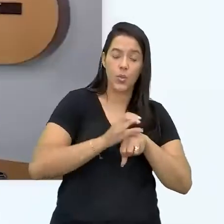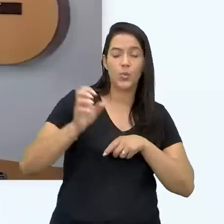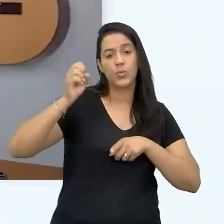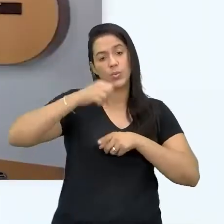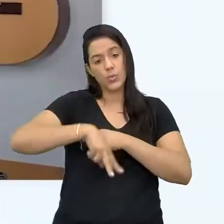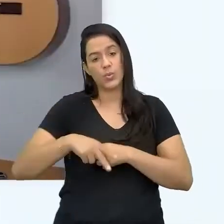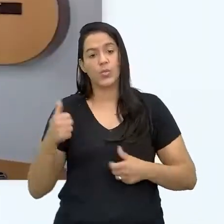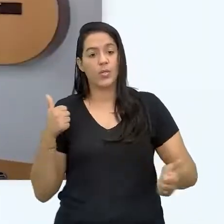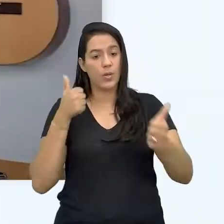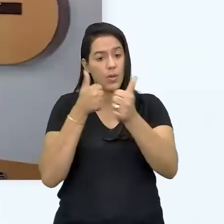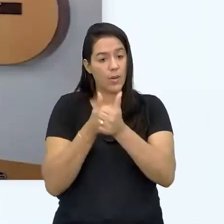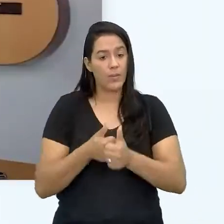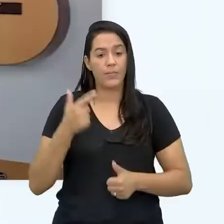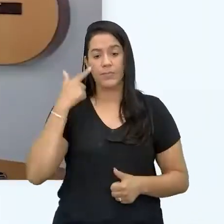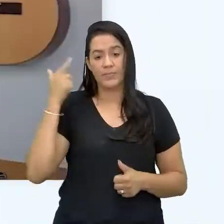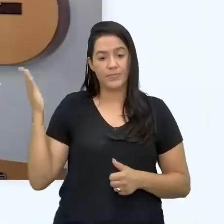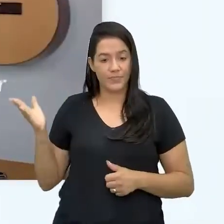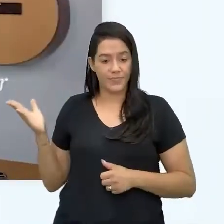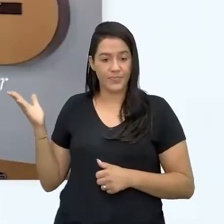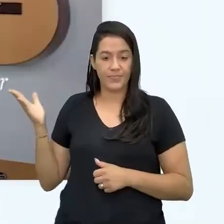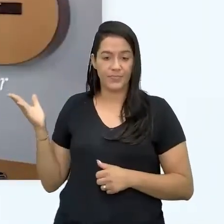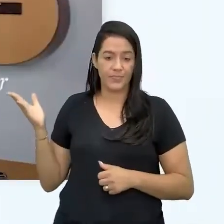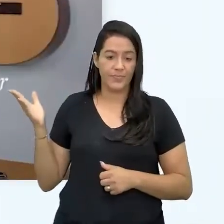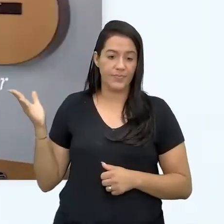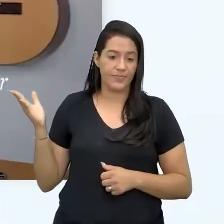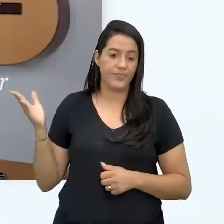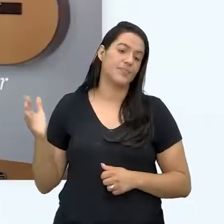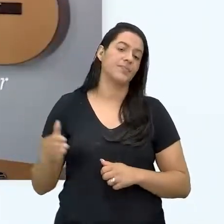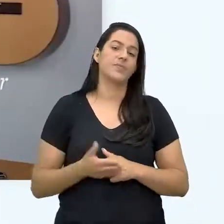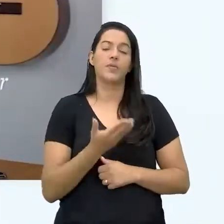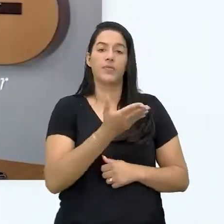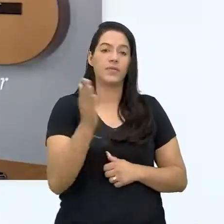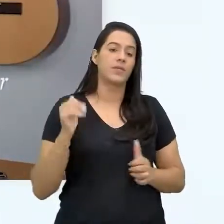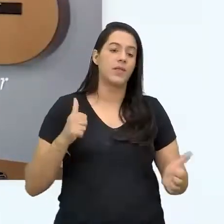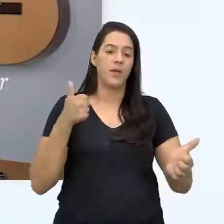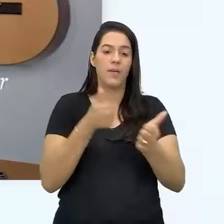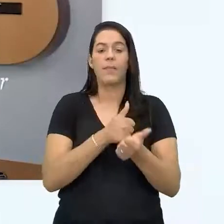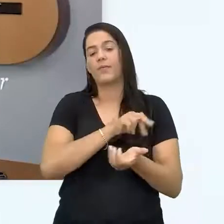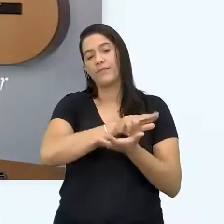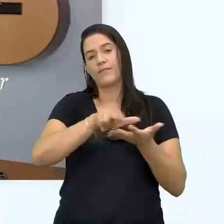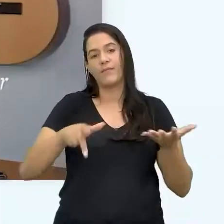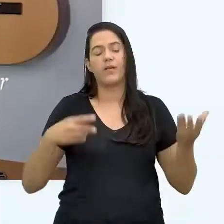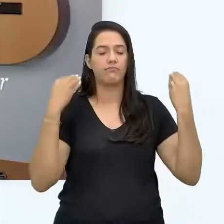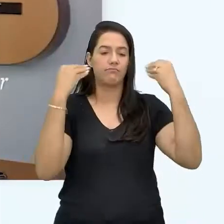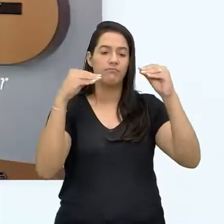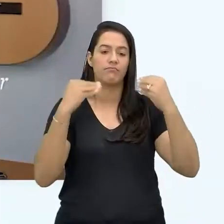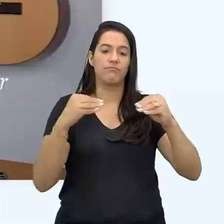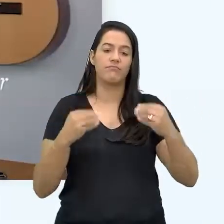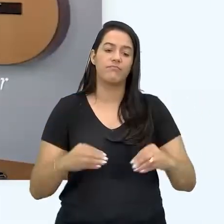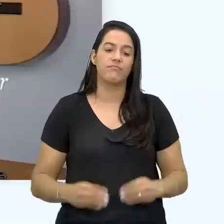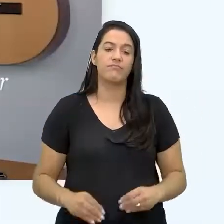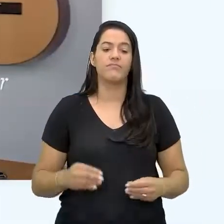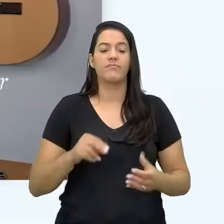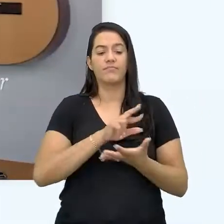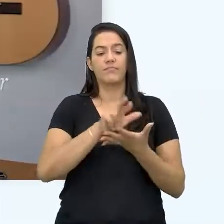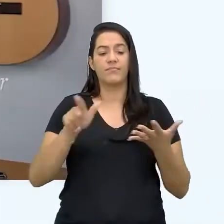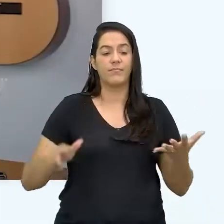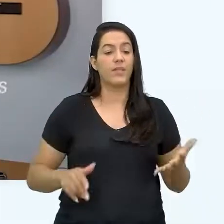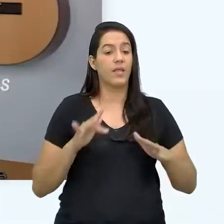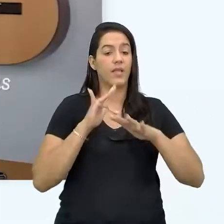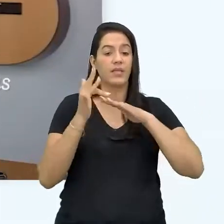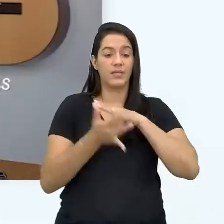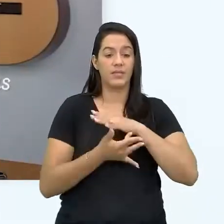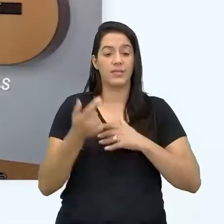muita coisa. Acompanha no meu site brufiorete.com.br barra agenda e várias outras coisas que vão aparecer aí na sua tela, nas minhas redes, principalmente